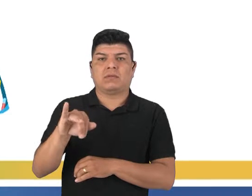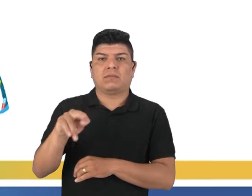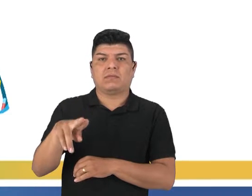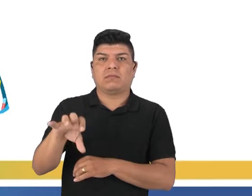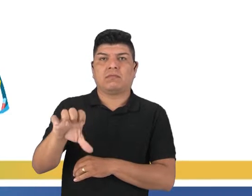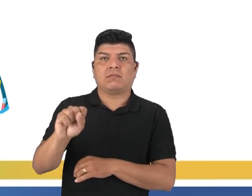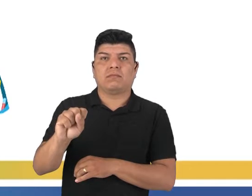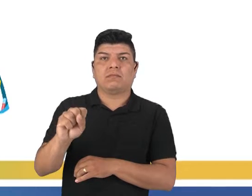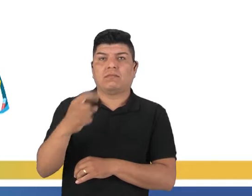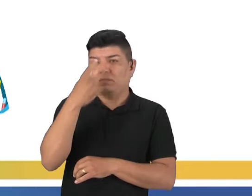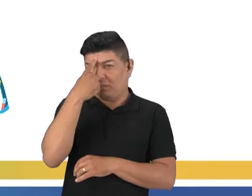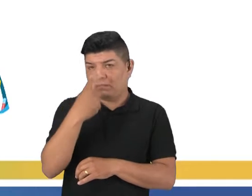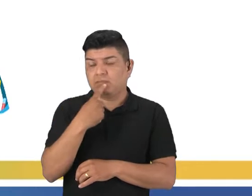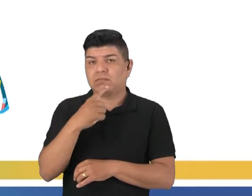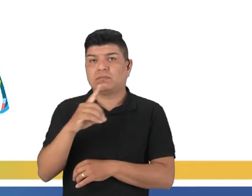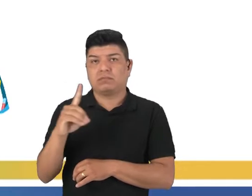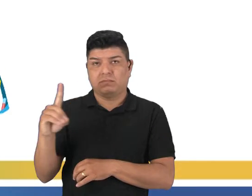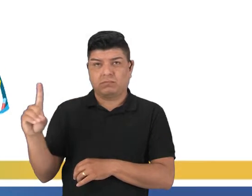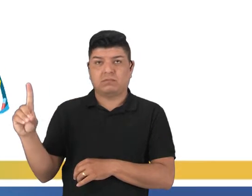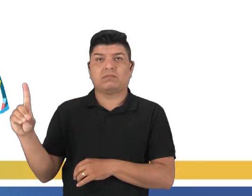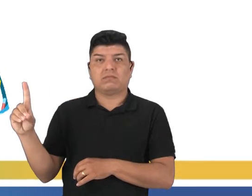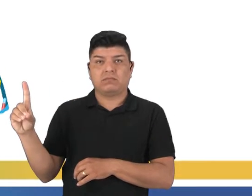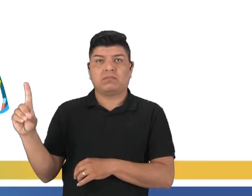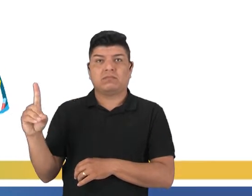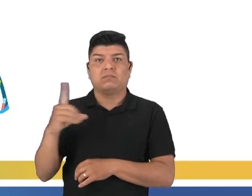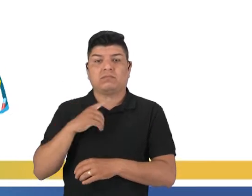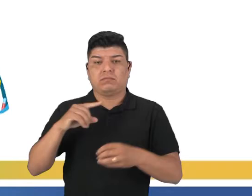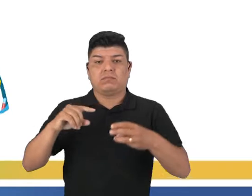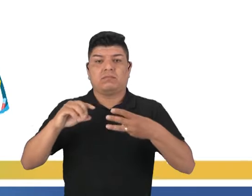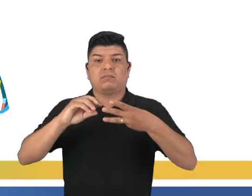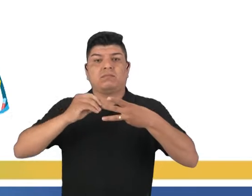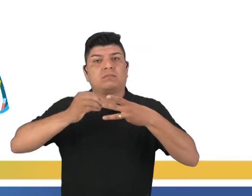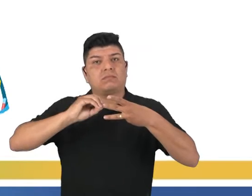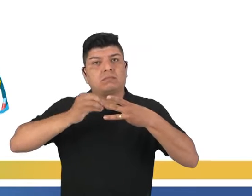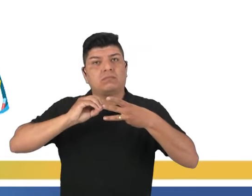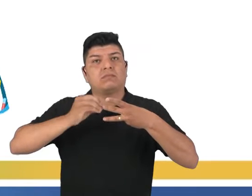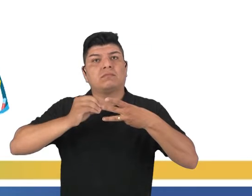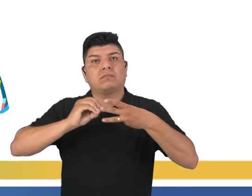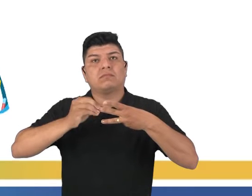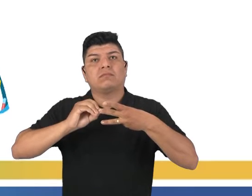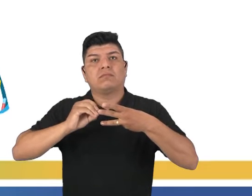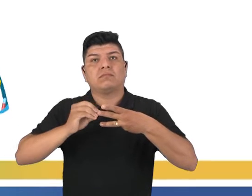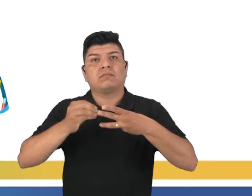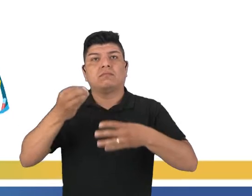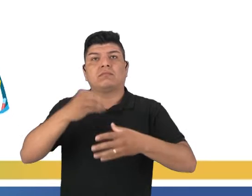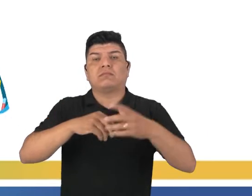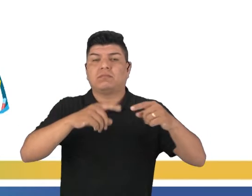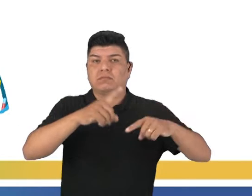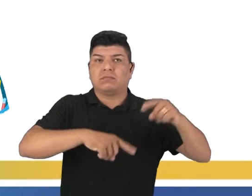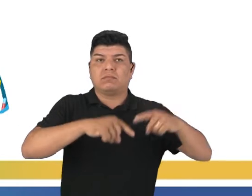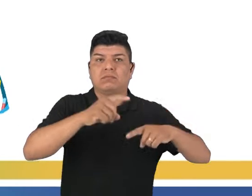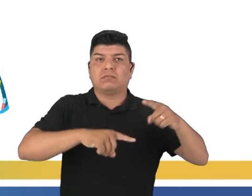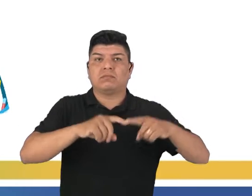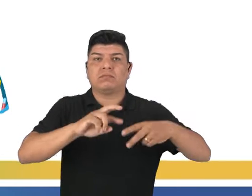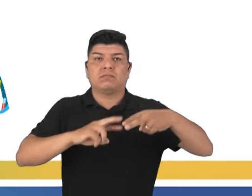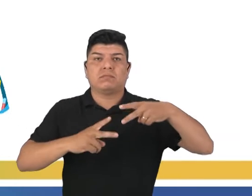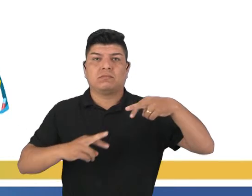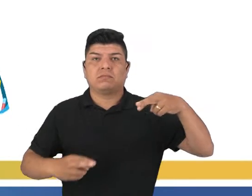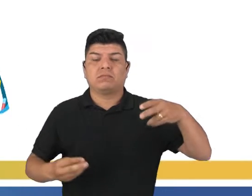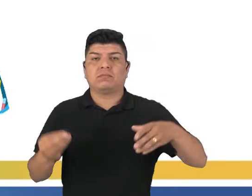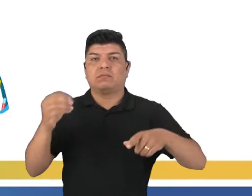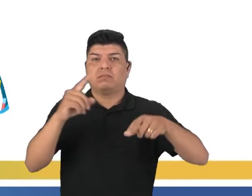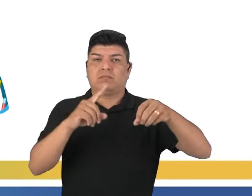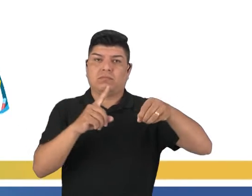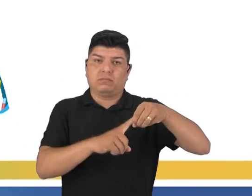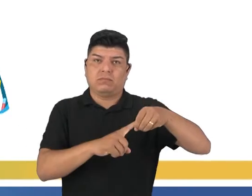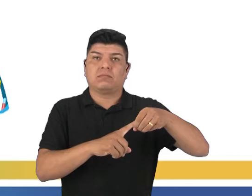figura à direita. Existe a célula, dentro da célula um núcleo celular, e esse material genético ele fica dentro desse núcleo,